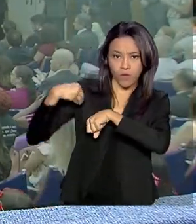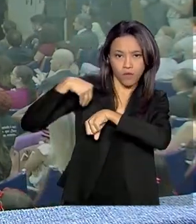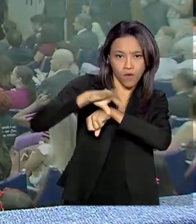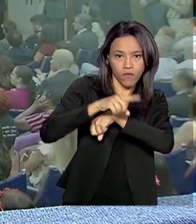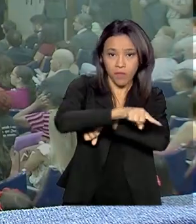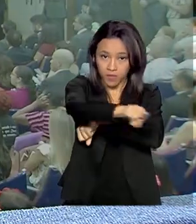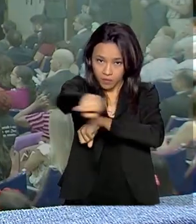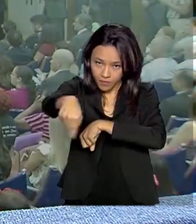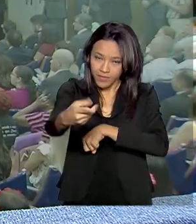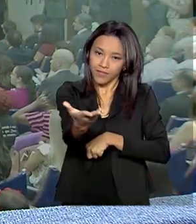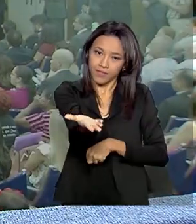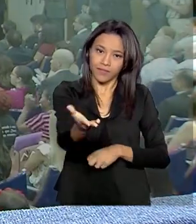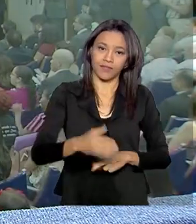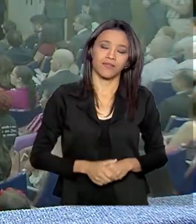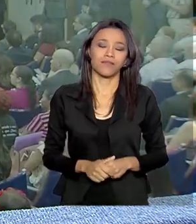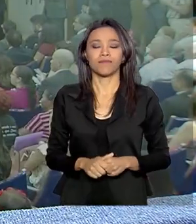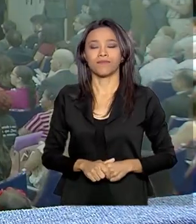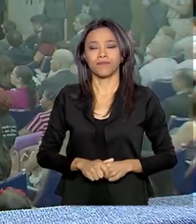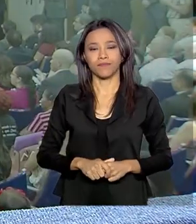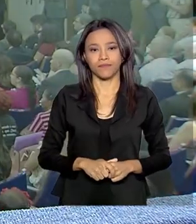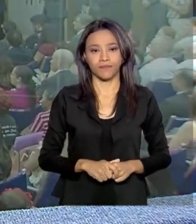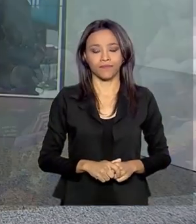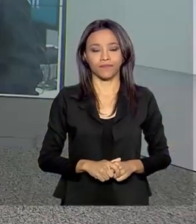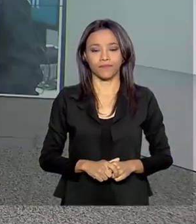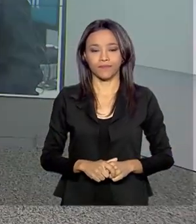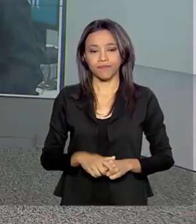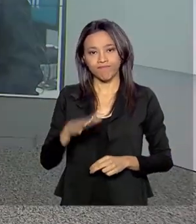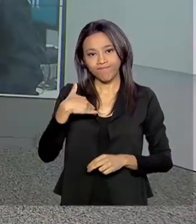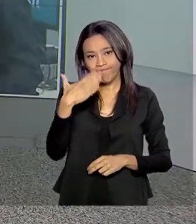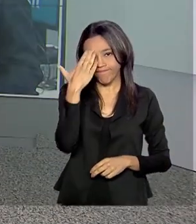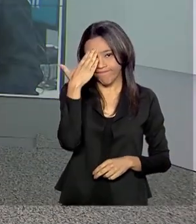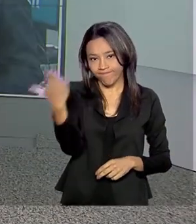uma reportagem para vocês. Mara, voltamos ao estúdio. Obrigada, Luciana.